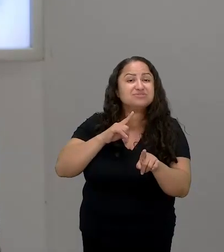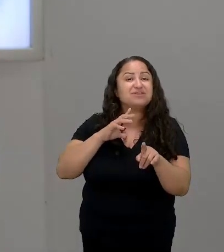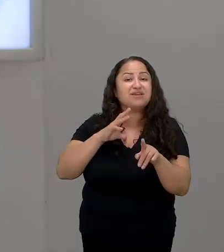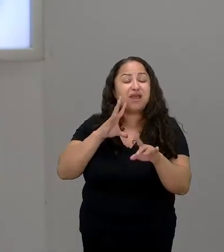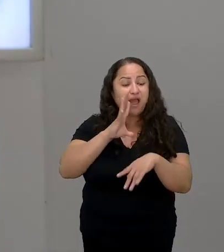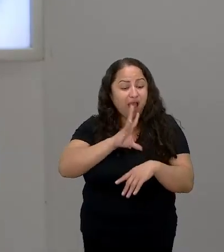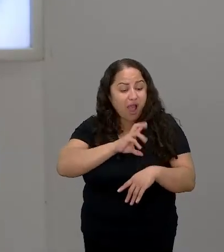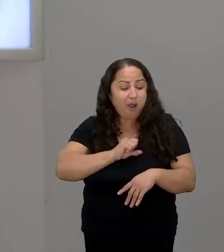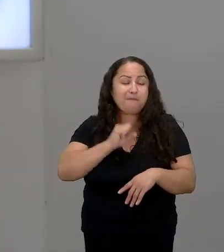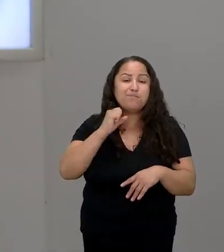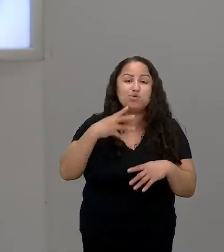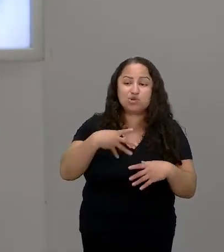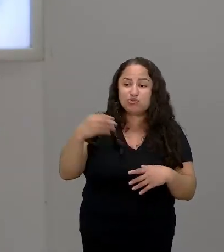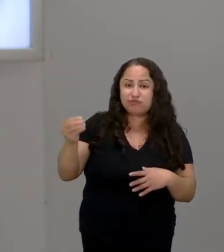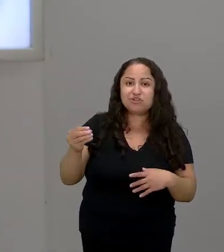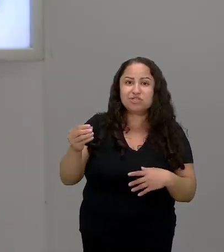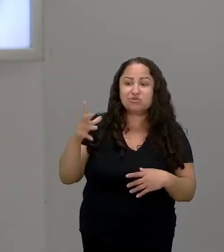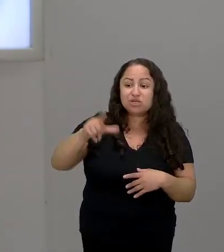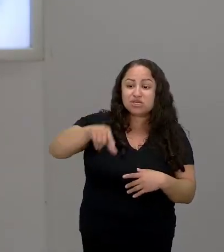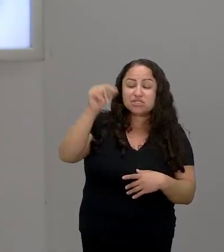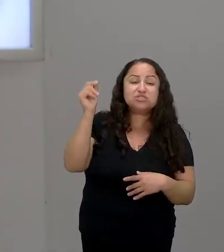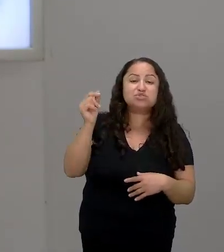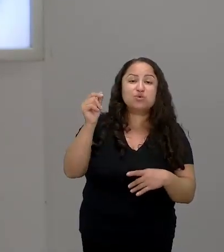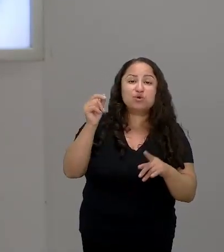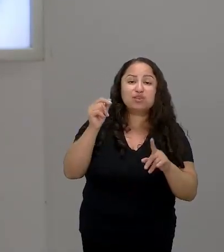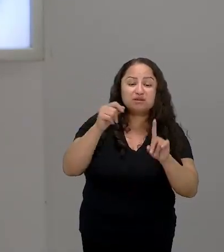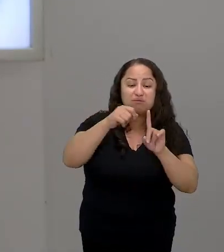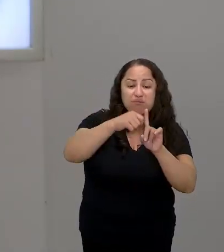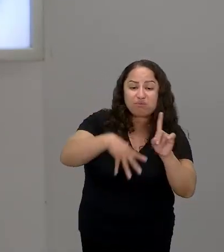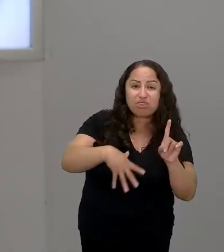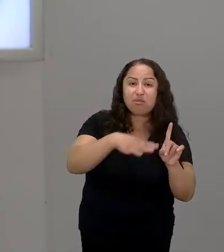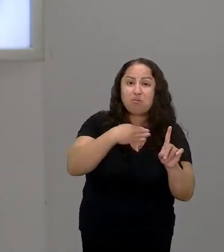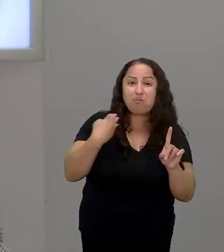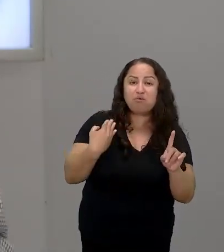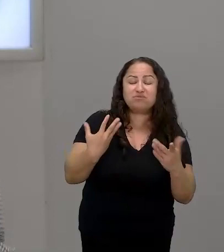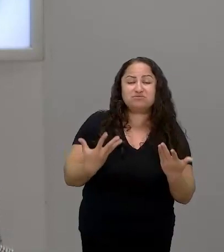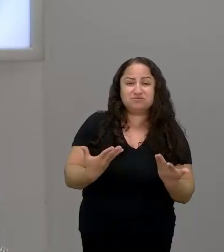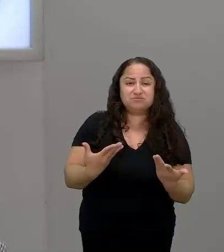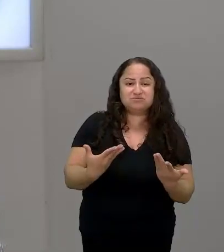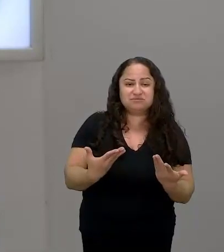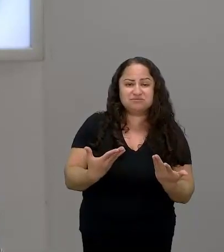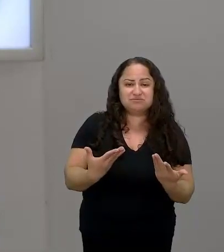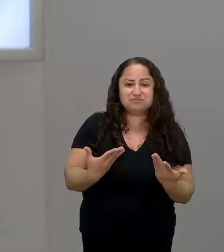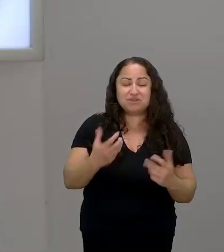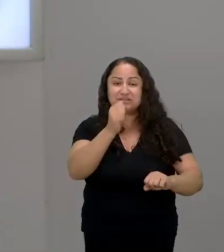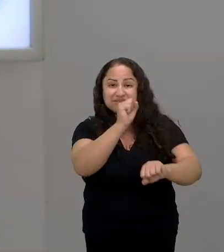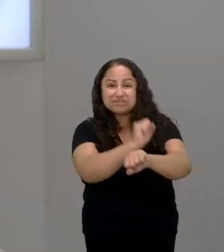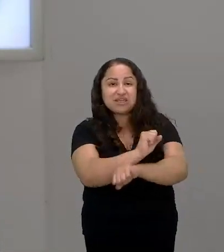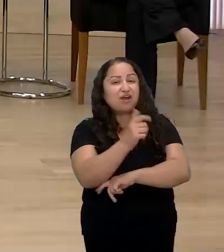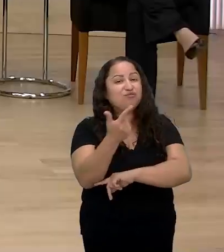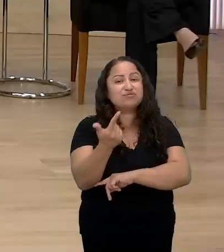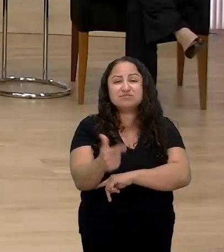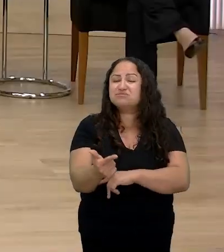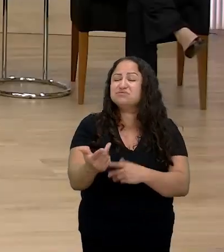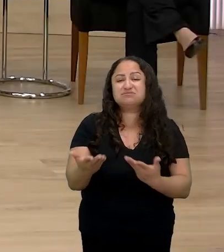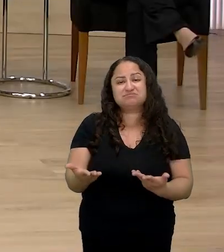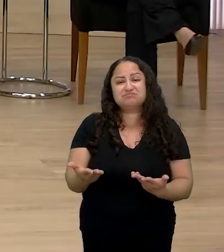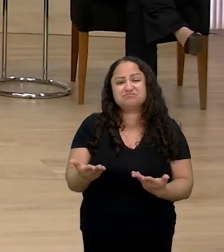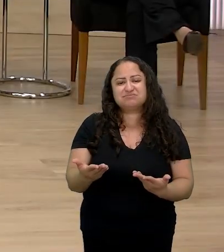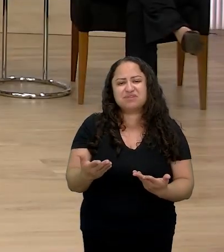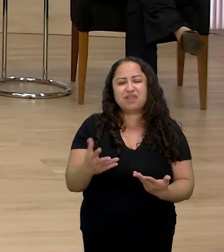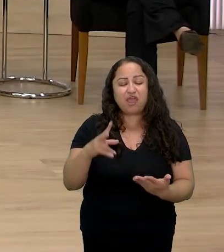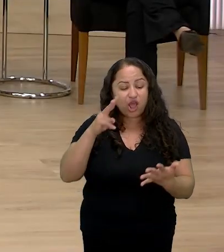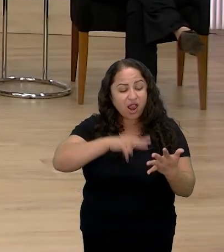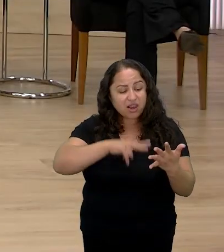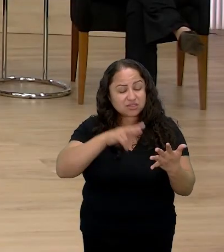ela escolhe que esse filho não sobreviva para não ser escravo então é uma leitura muito forte é muito forte e